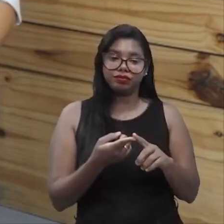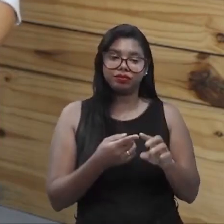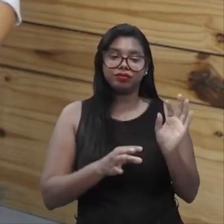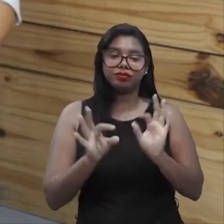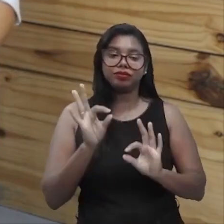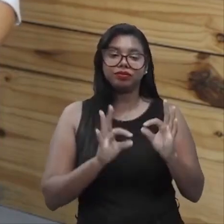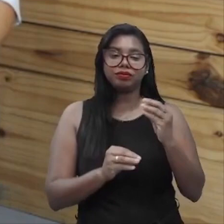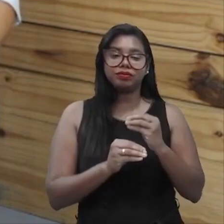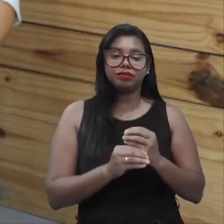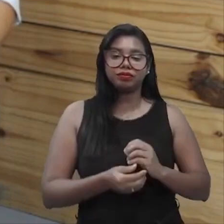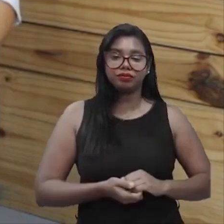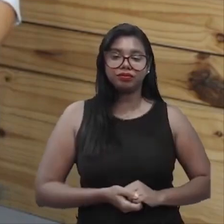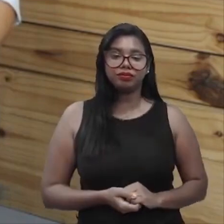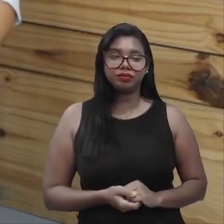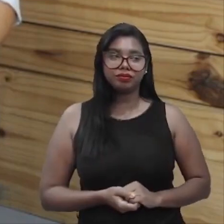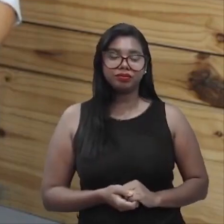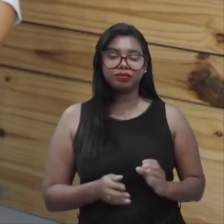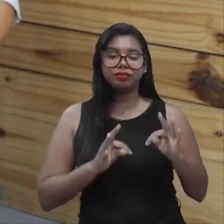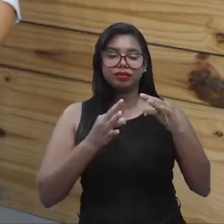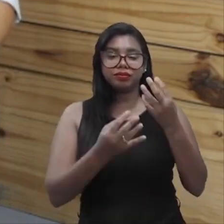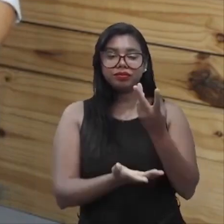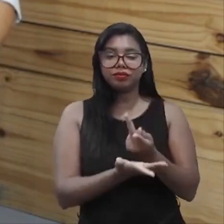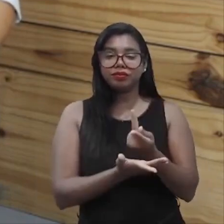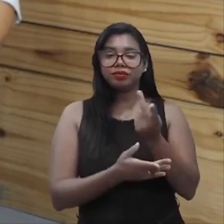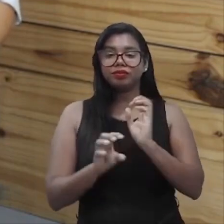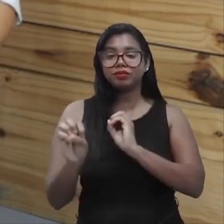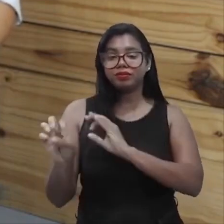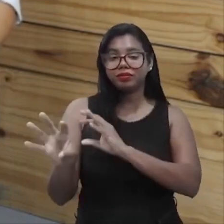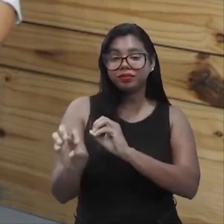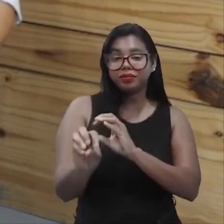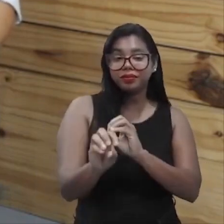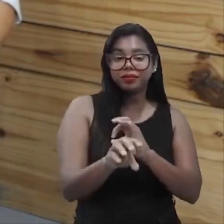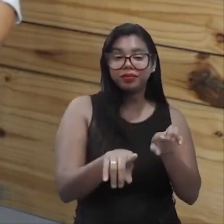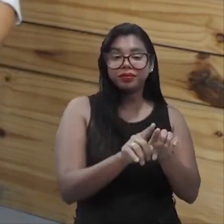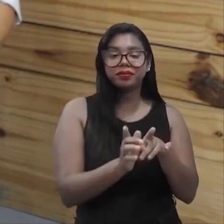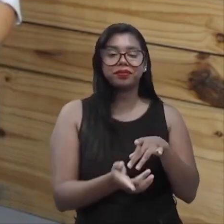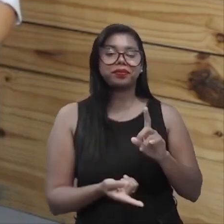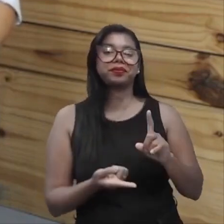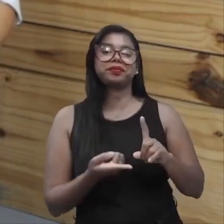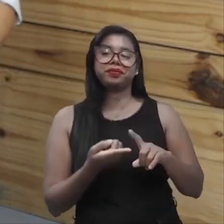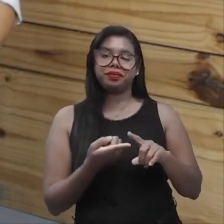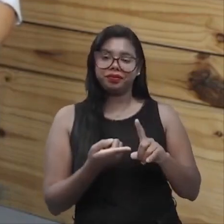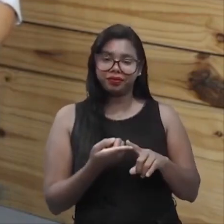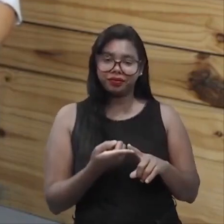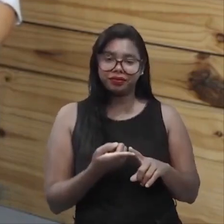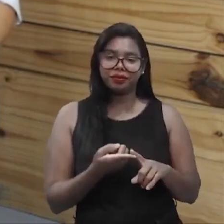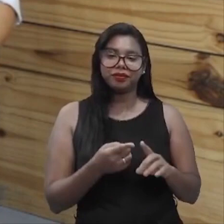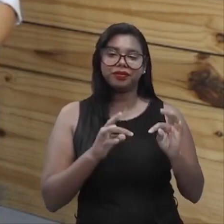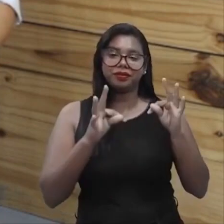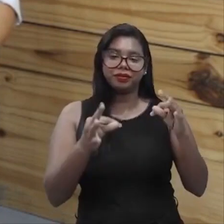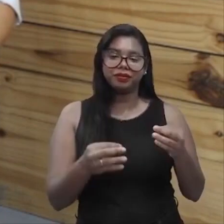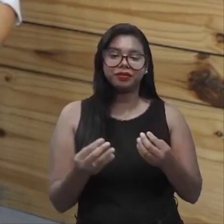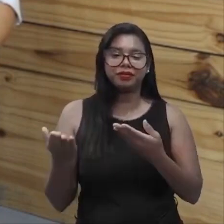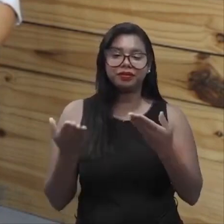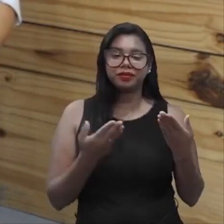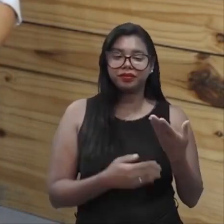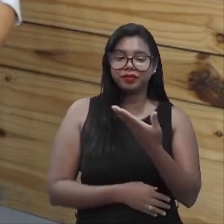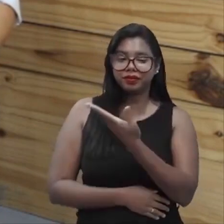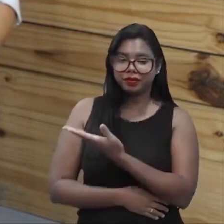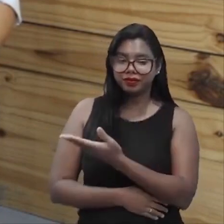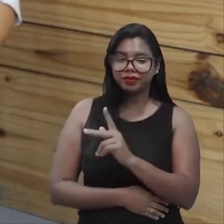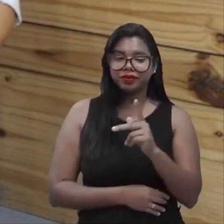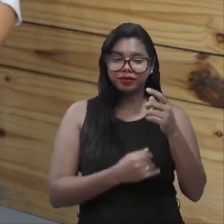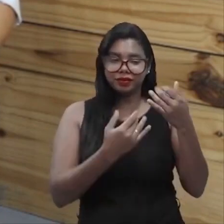organização. Porque tudo passa por ações educativas, né? Então, todo, eu vejo assim, todo